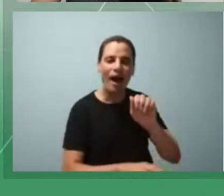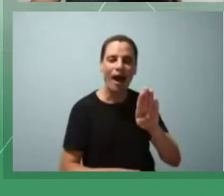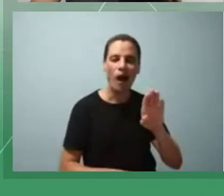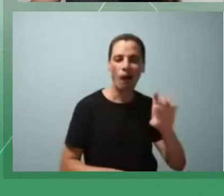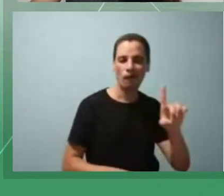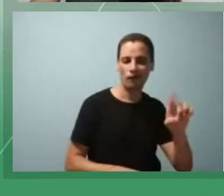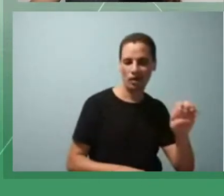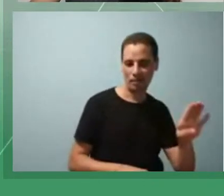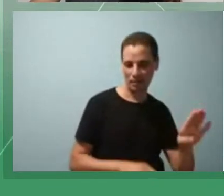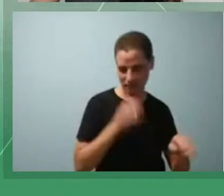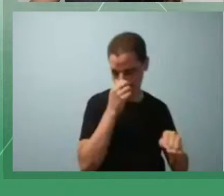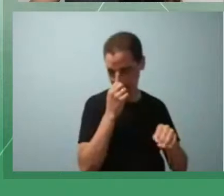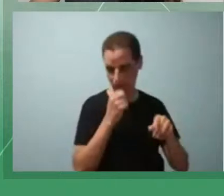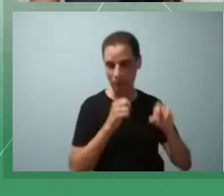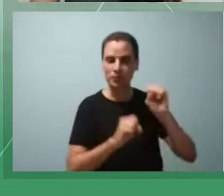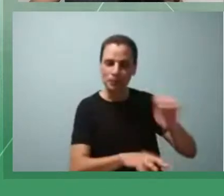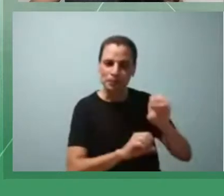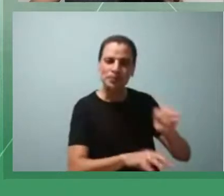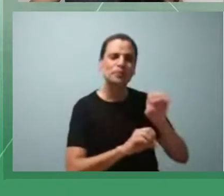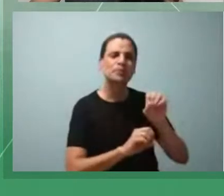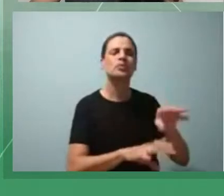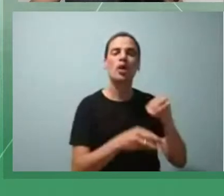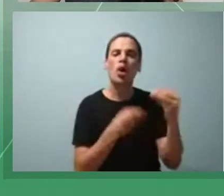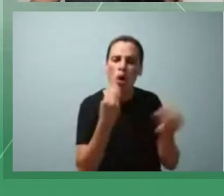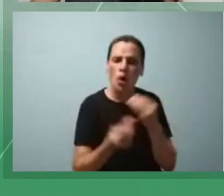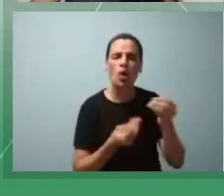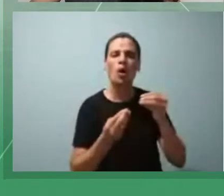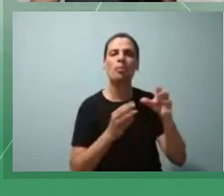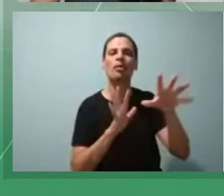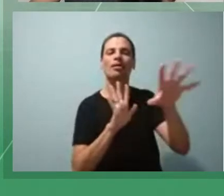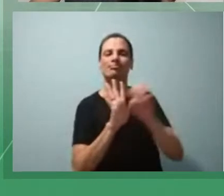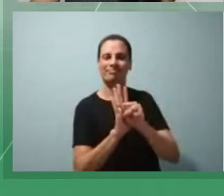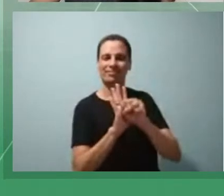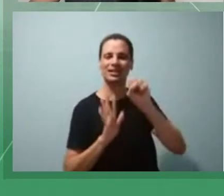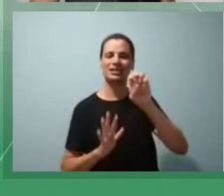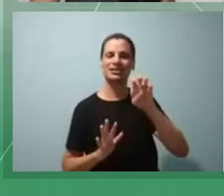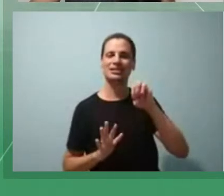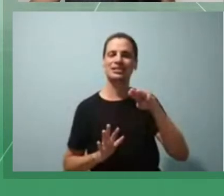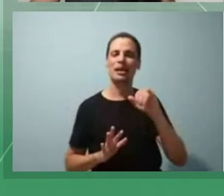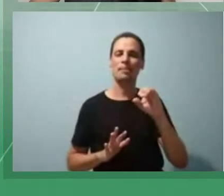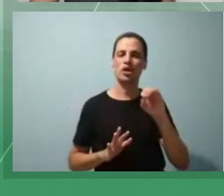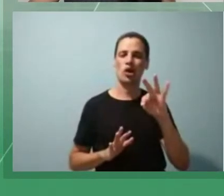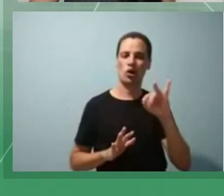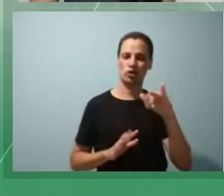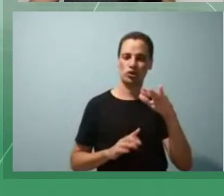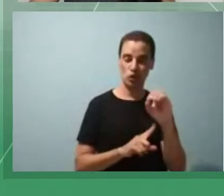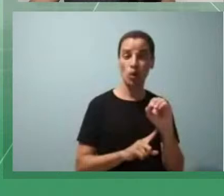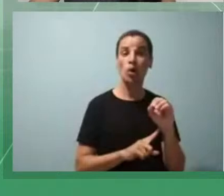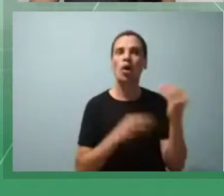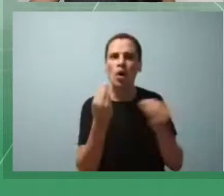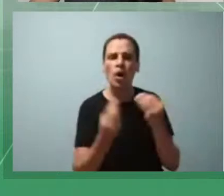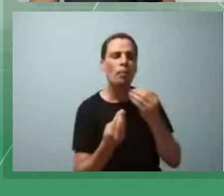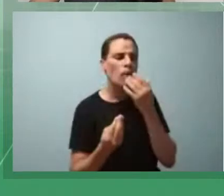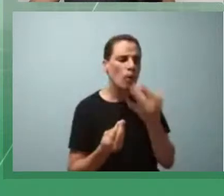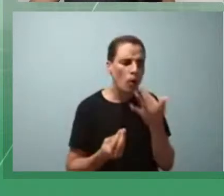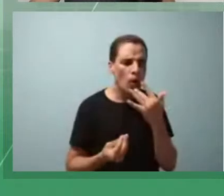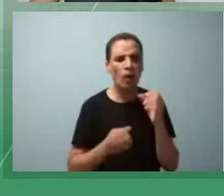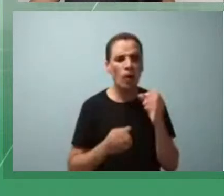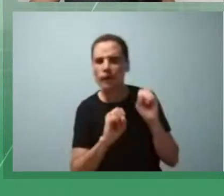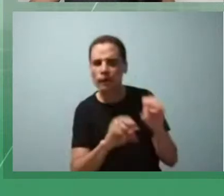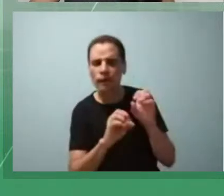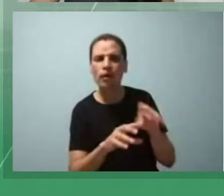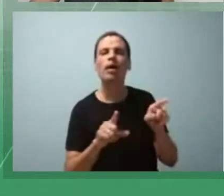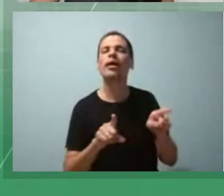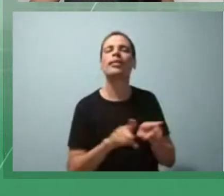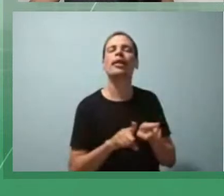semiótico. Ao trabalhar cores na alfabetização de crianças, no sistema numérico, por exemplo,